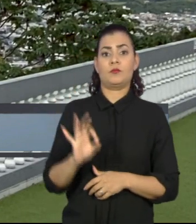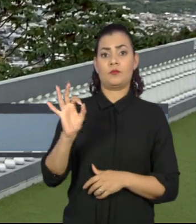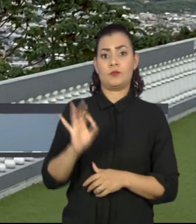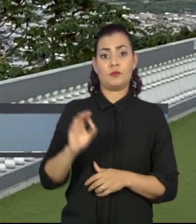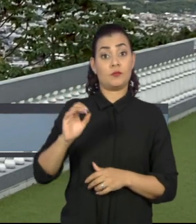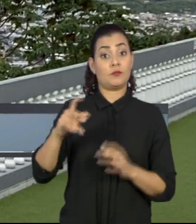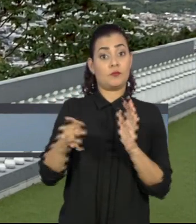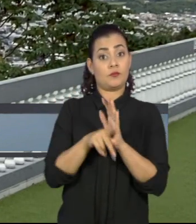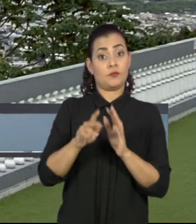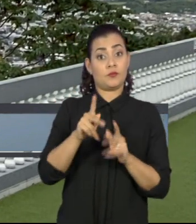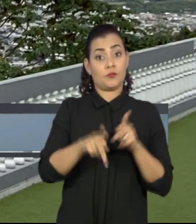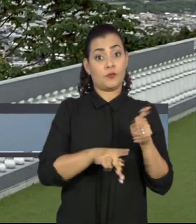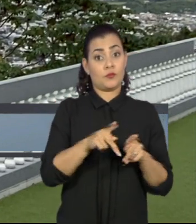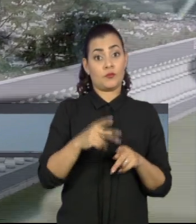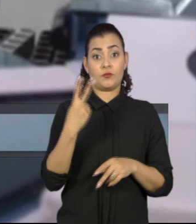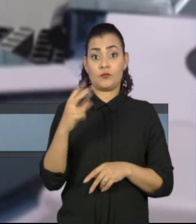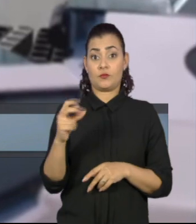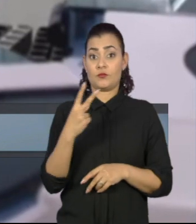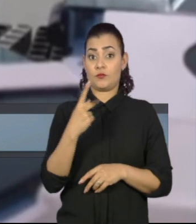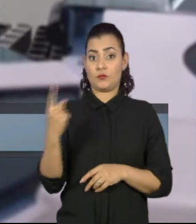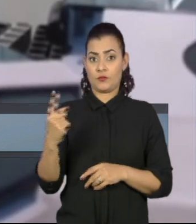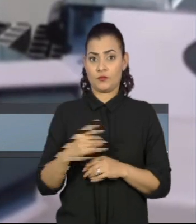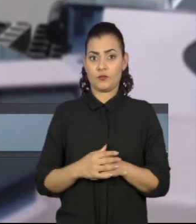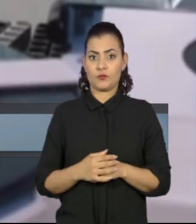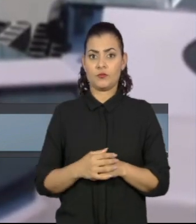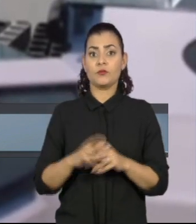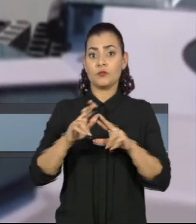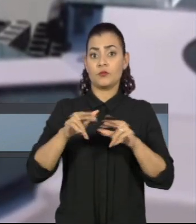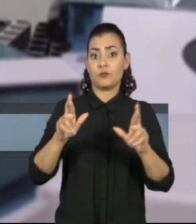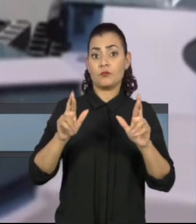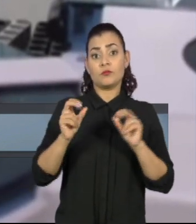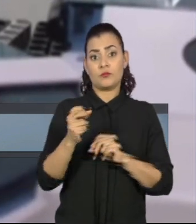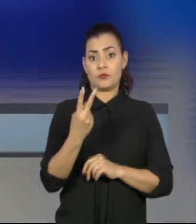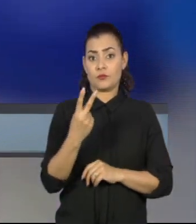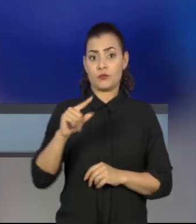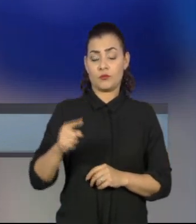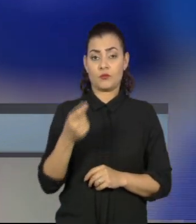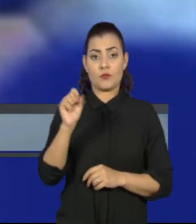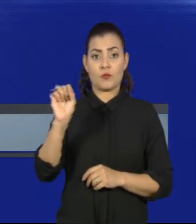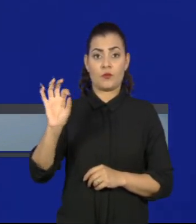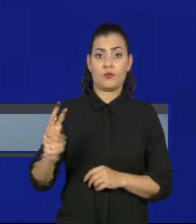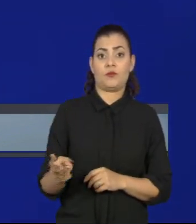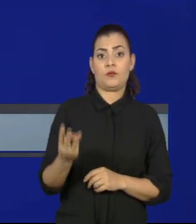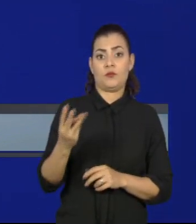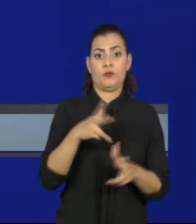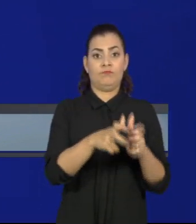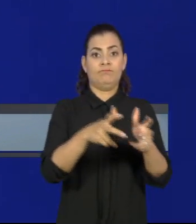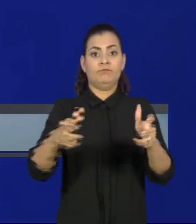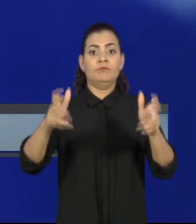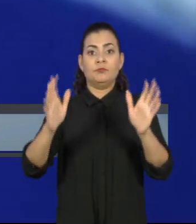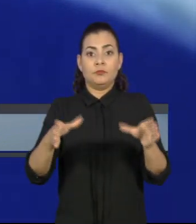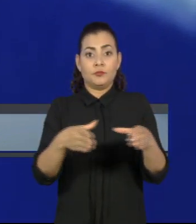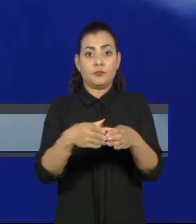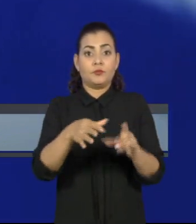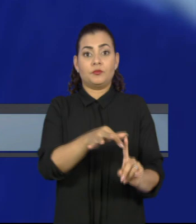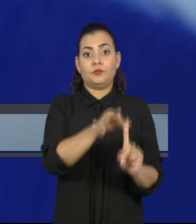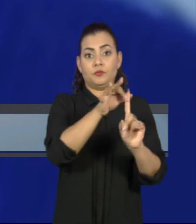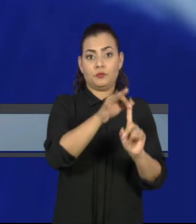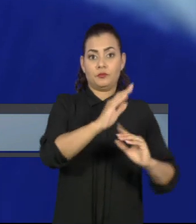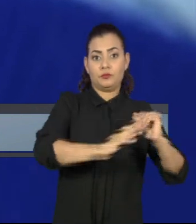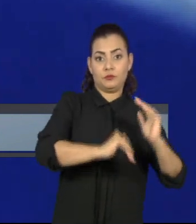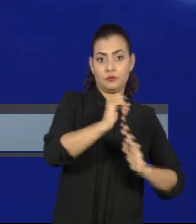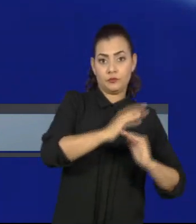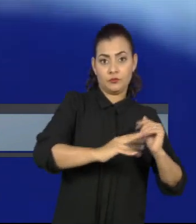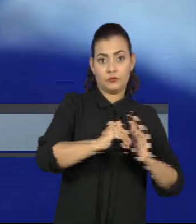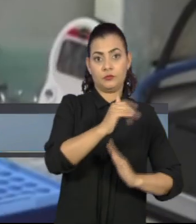catarinenses em 2021. A estimativa inicial é de 2,8 milhões de imunizações nos grupos prioritários, que